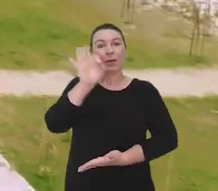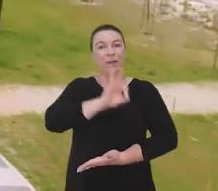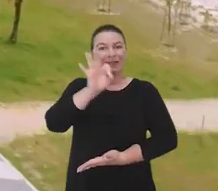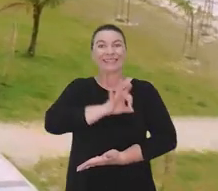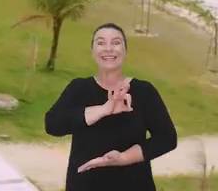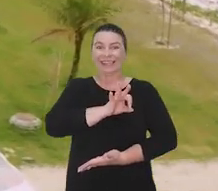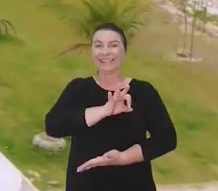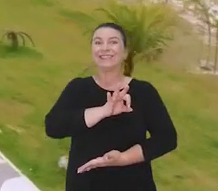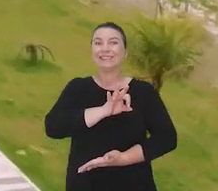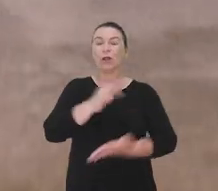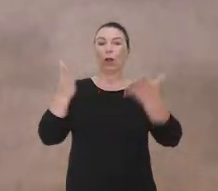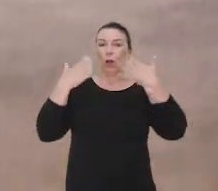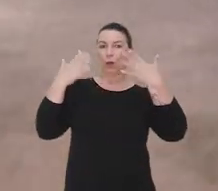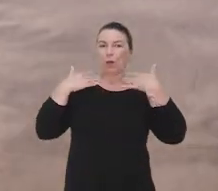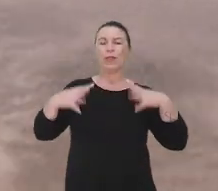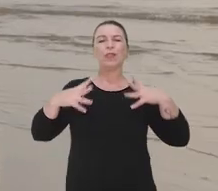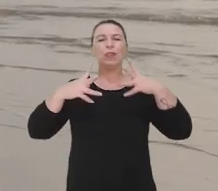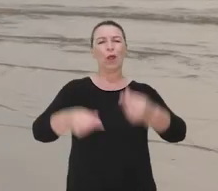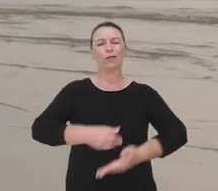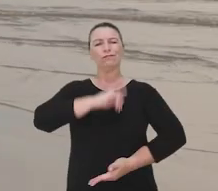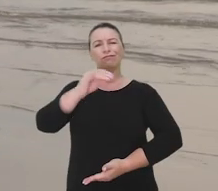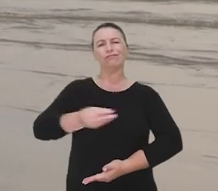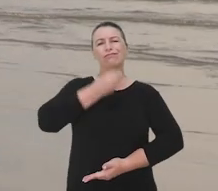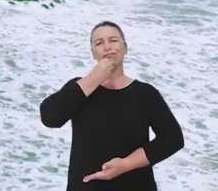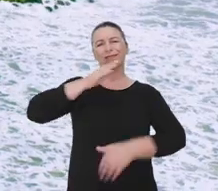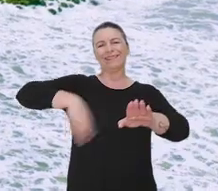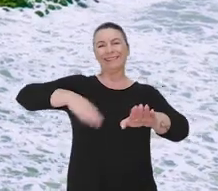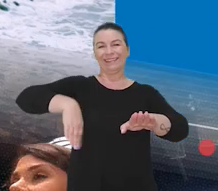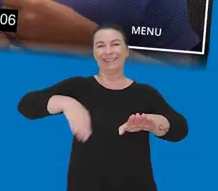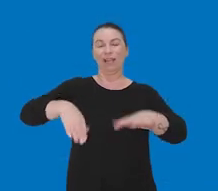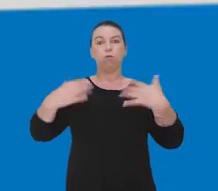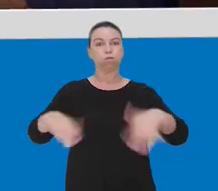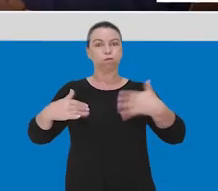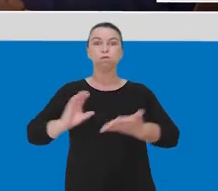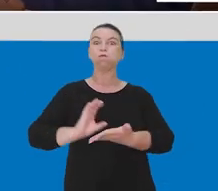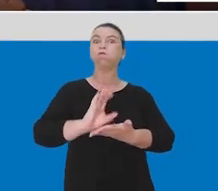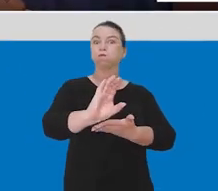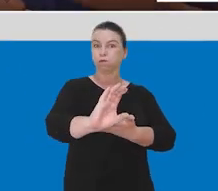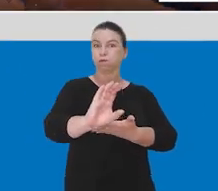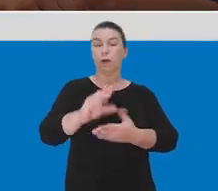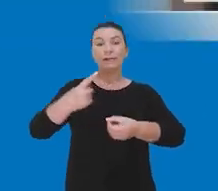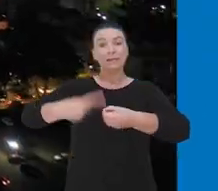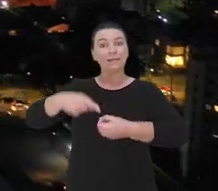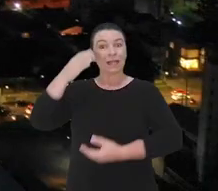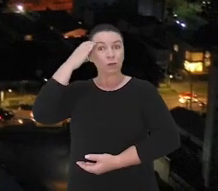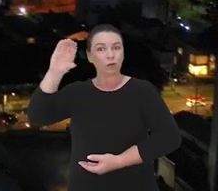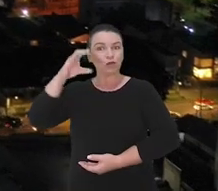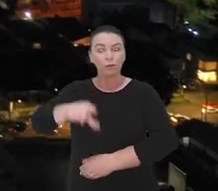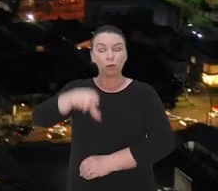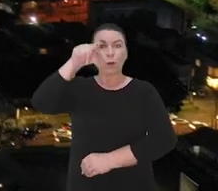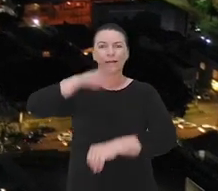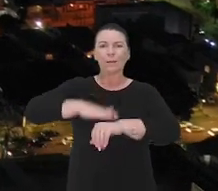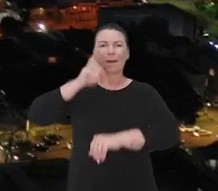88% de execução. No verão, todos vão curtir a praia de Caranova. É um baita investimento. E Curitiba é